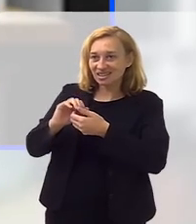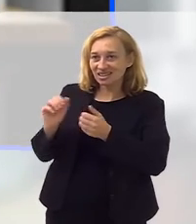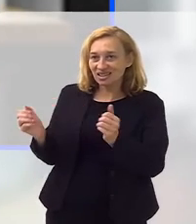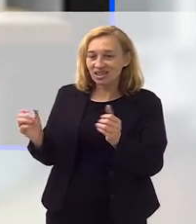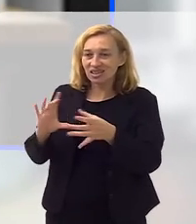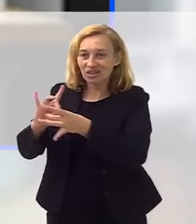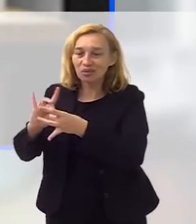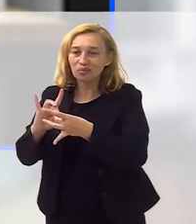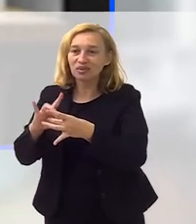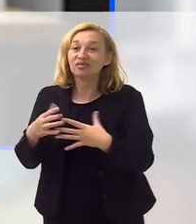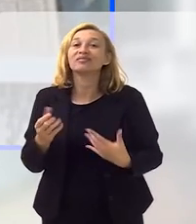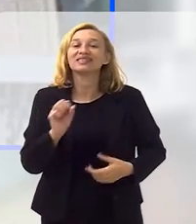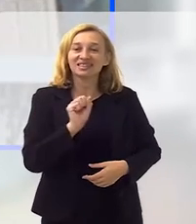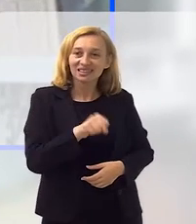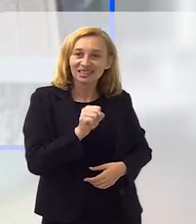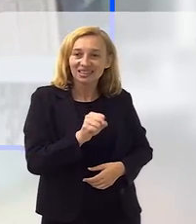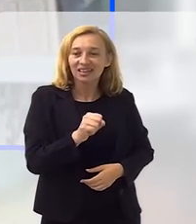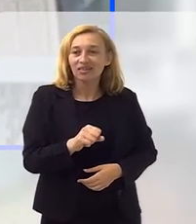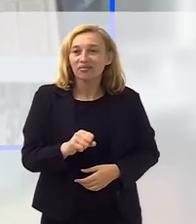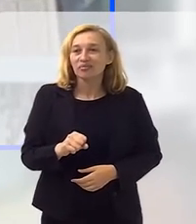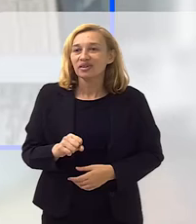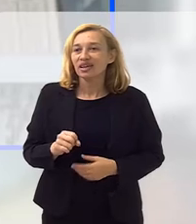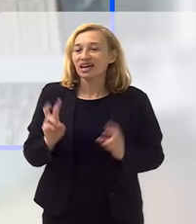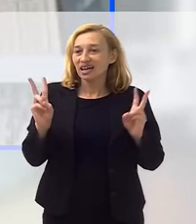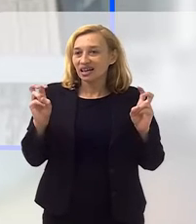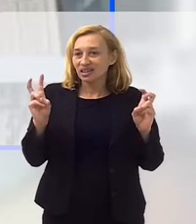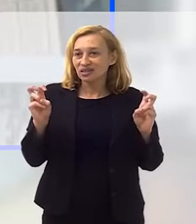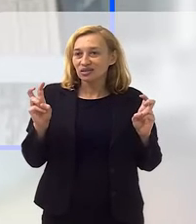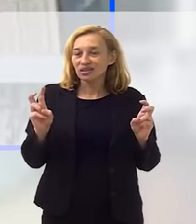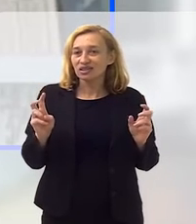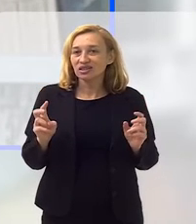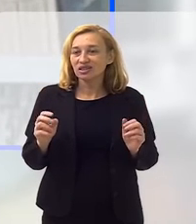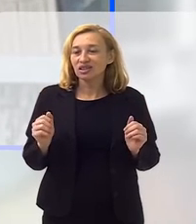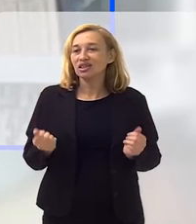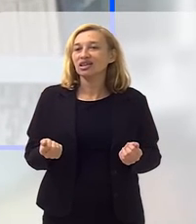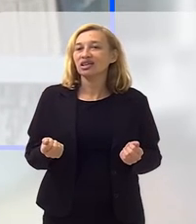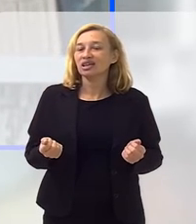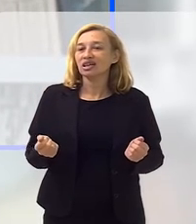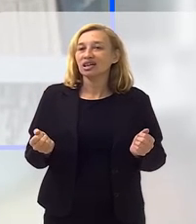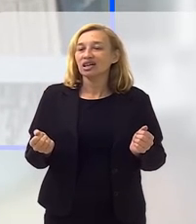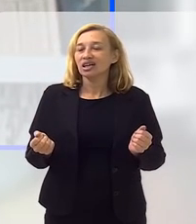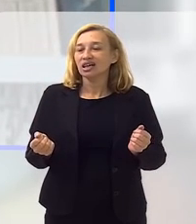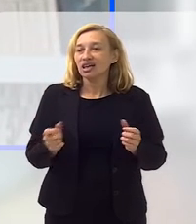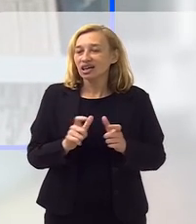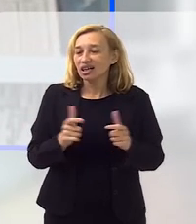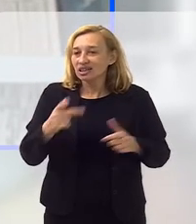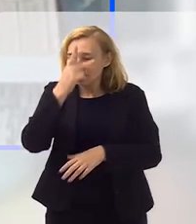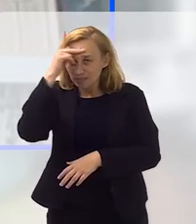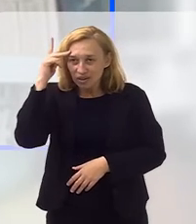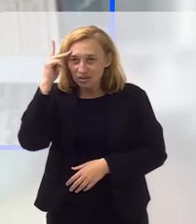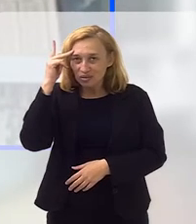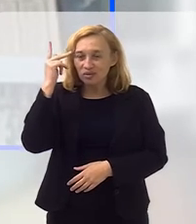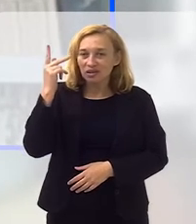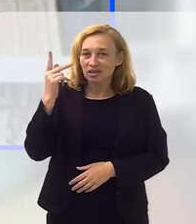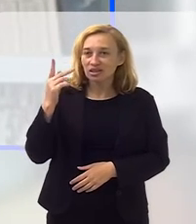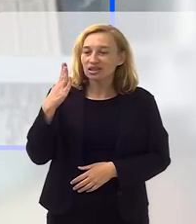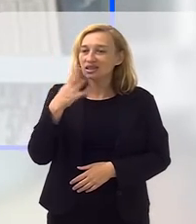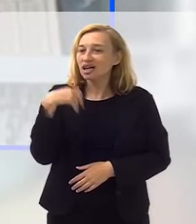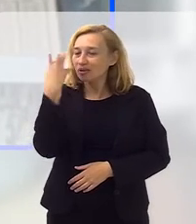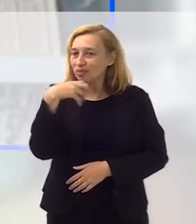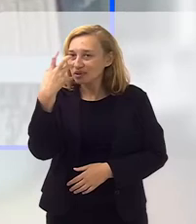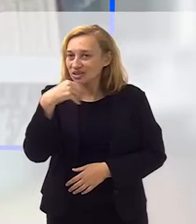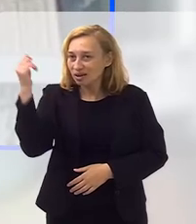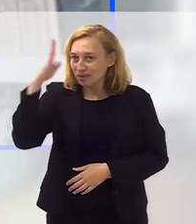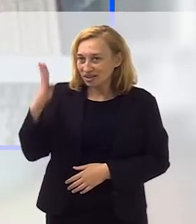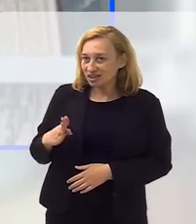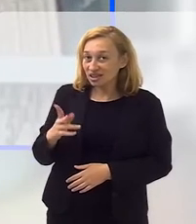parceria, né. É, não, pois é, assim, eu acho que é aqueles casos de grandes duplas na música brasileira, que quando você fala o nome de um,